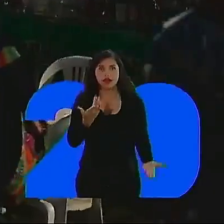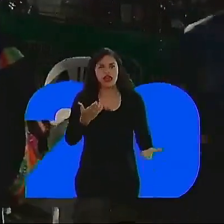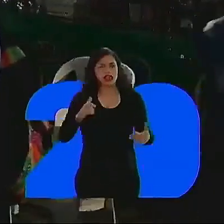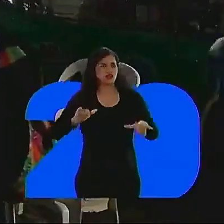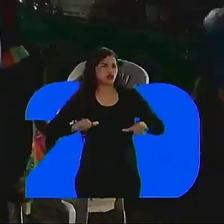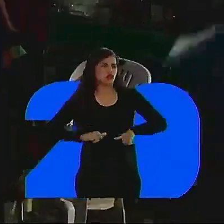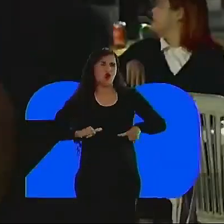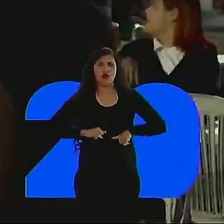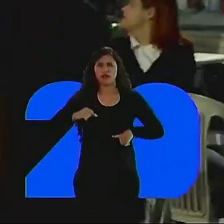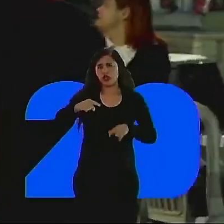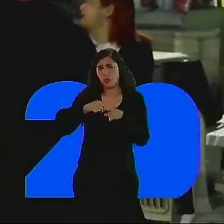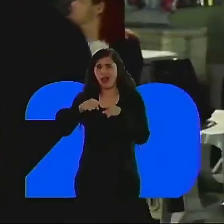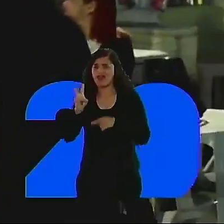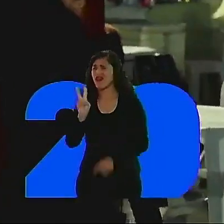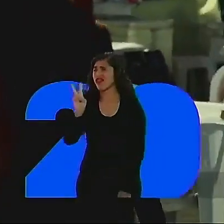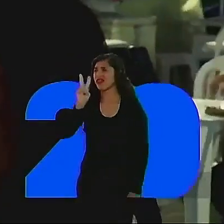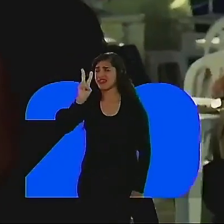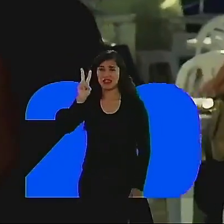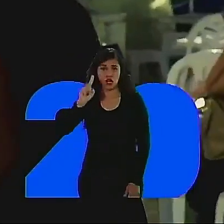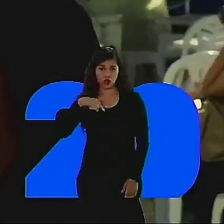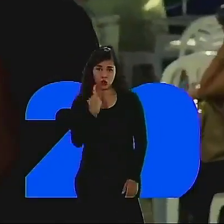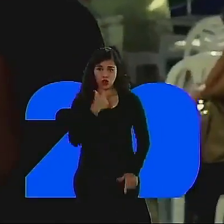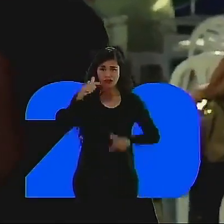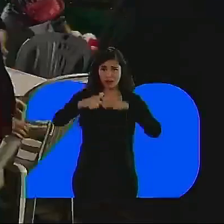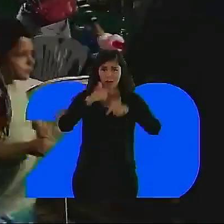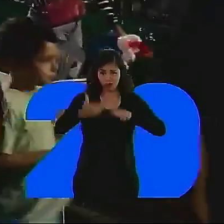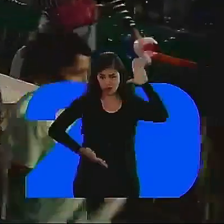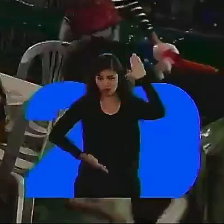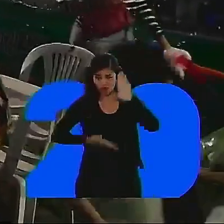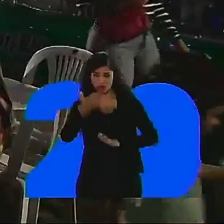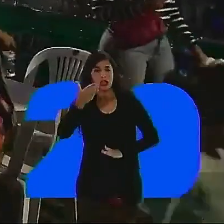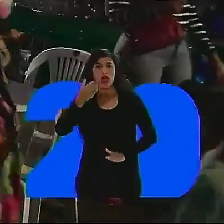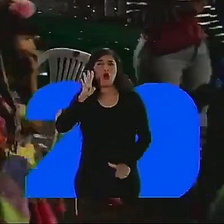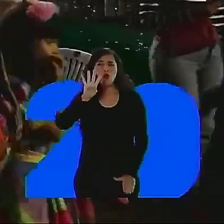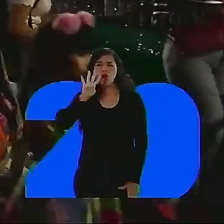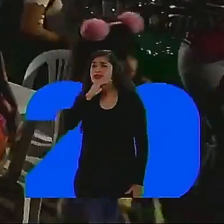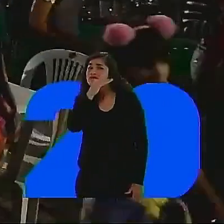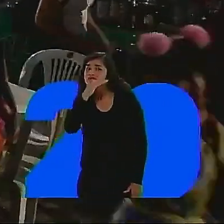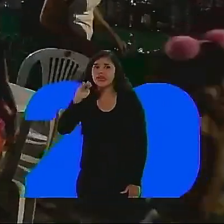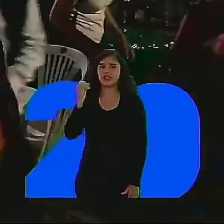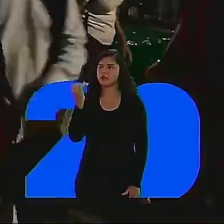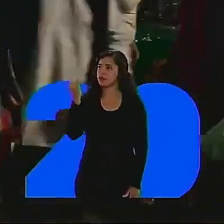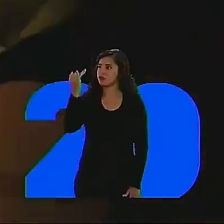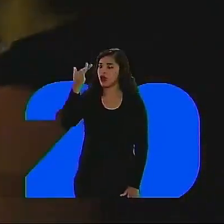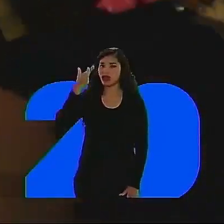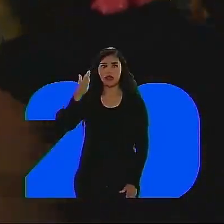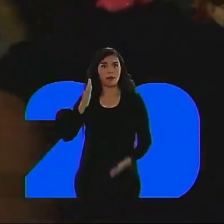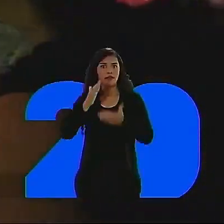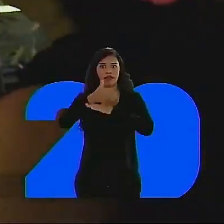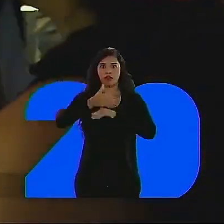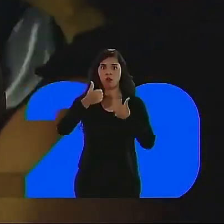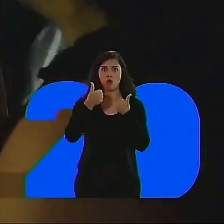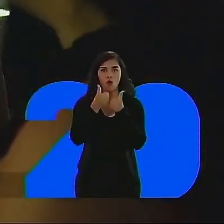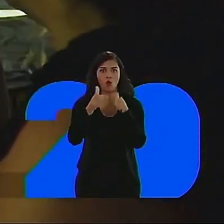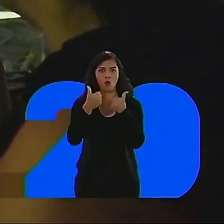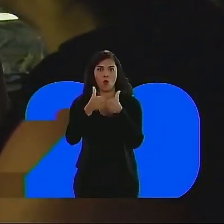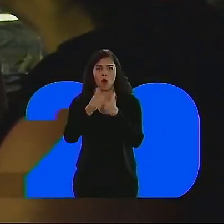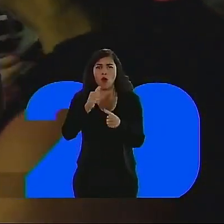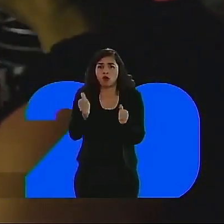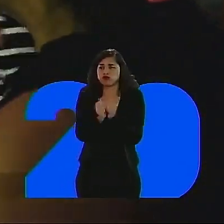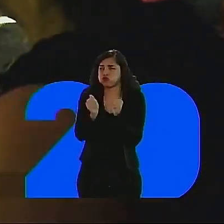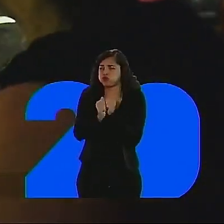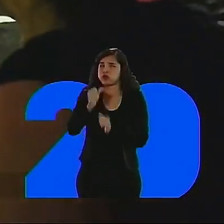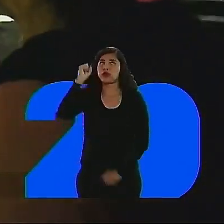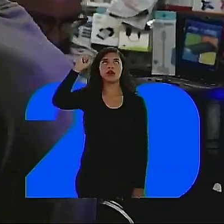Muito no Valentina. A gente sai de 4 e meia para pegar o ônibus. 4 e meia da manhã. Sim, para pegar o ônibus, para pegar o ônibus de 5, em